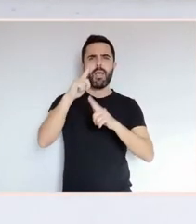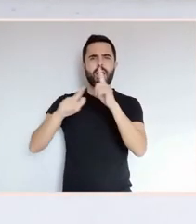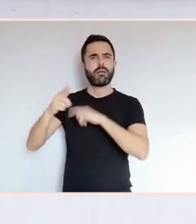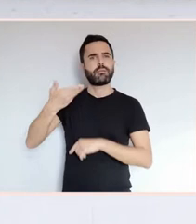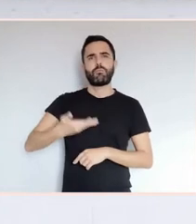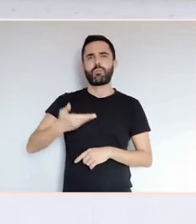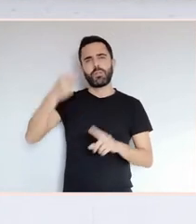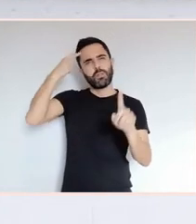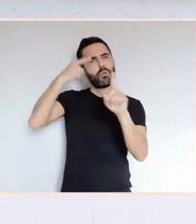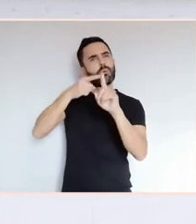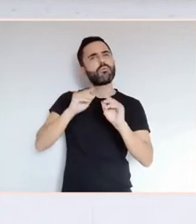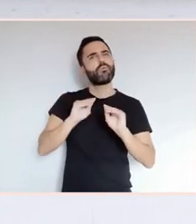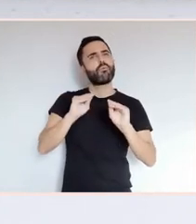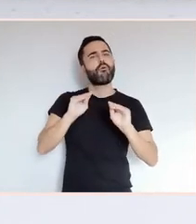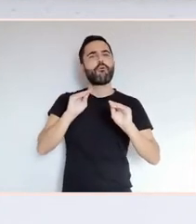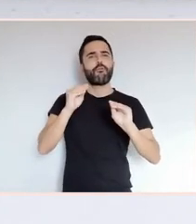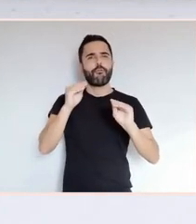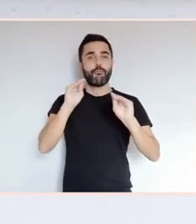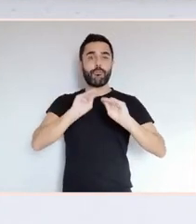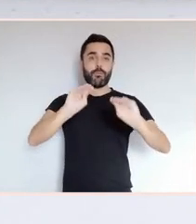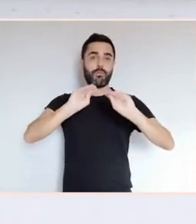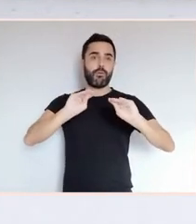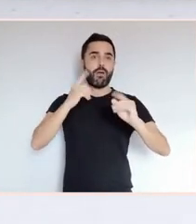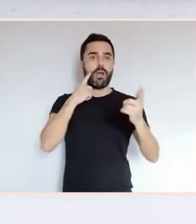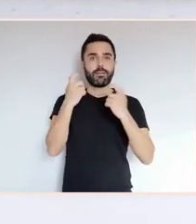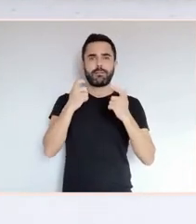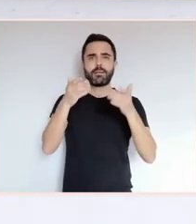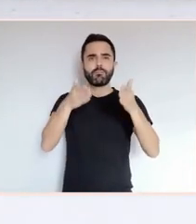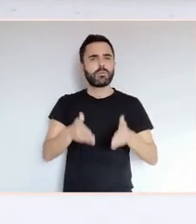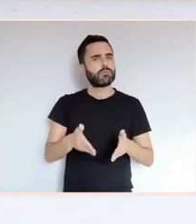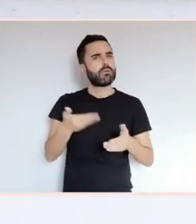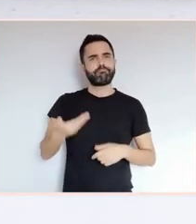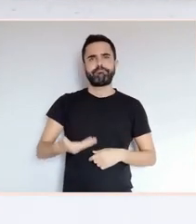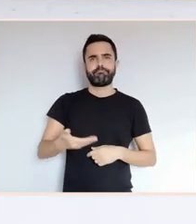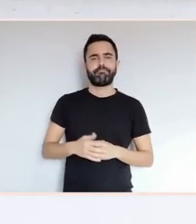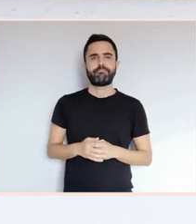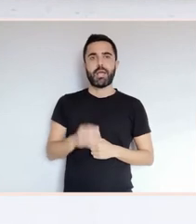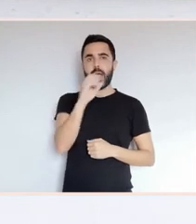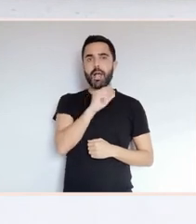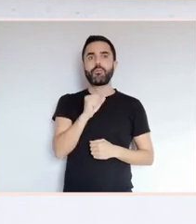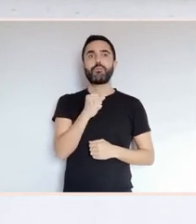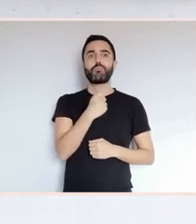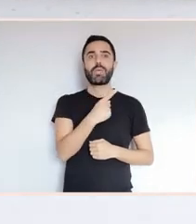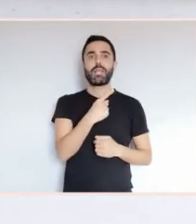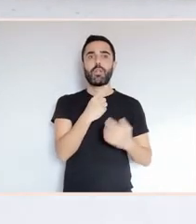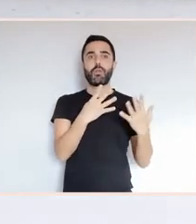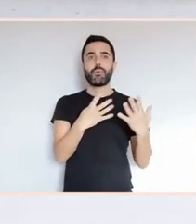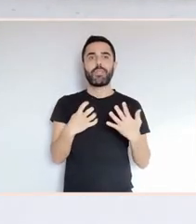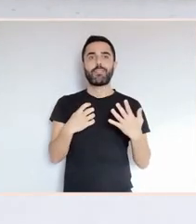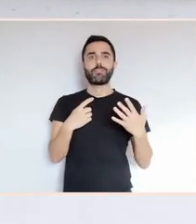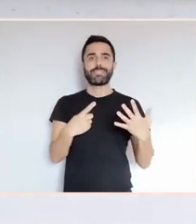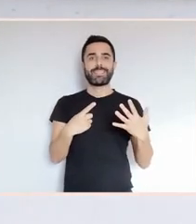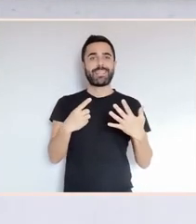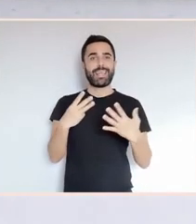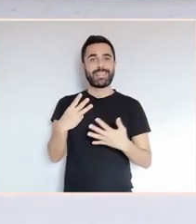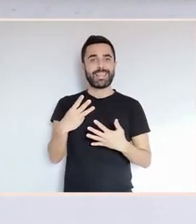súa formación artística e personal. En 1963, comezou o regreso, comezou a pasar temporadas